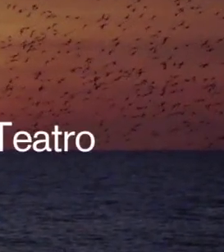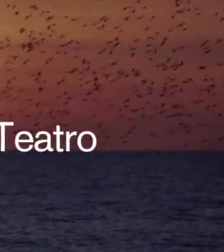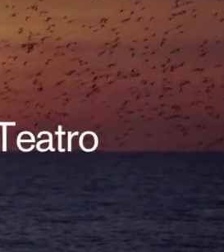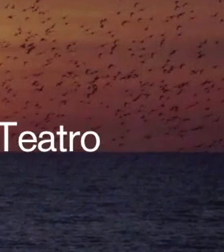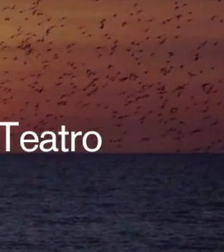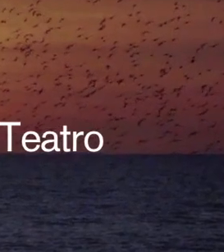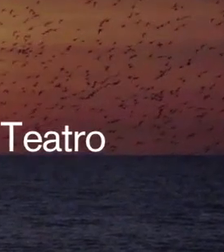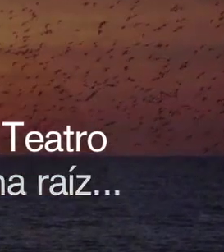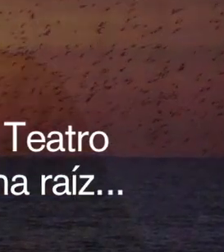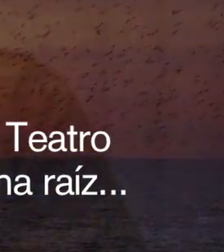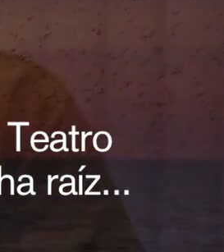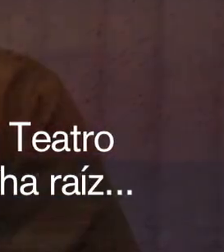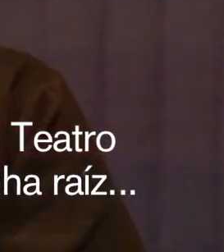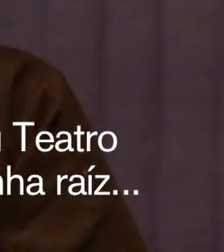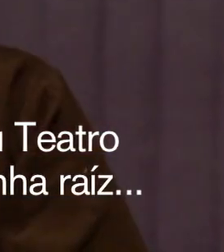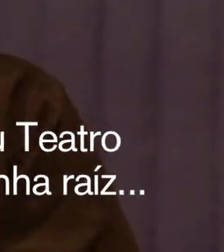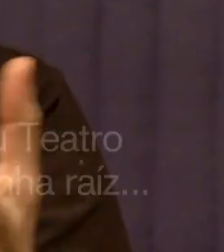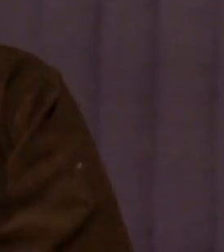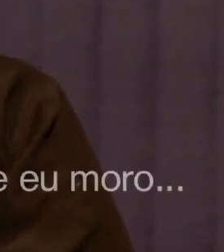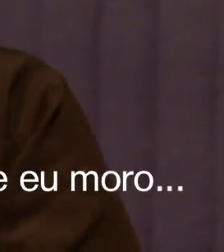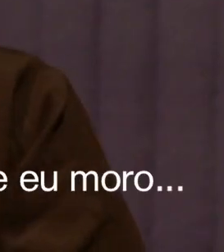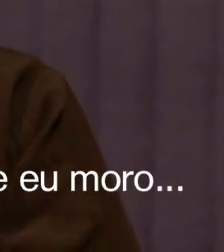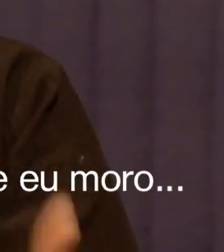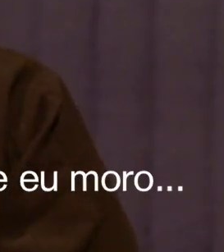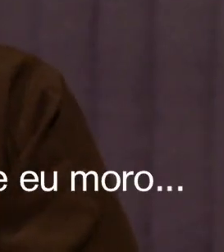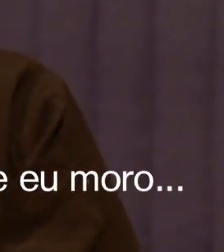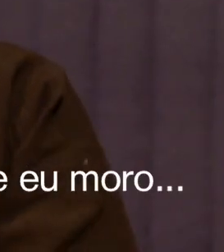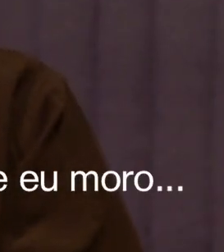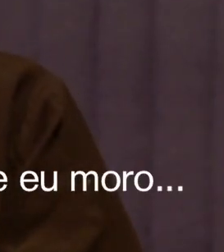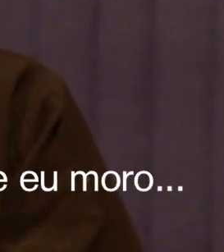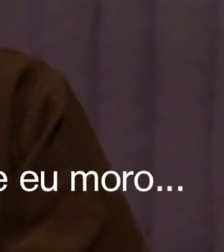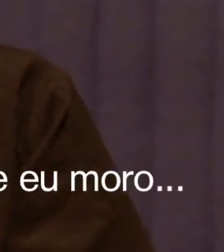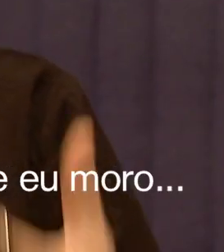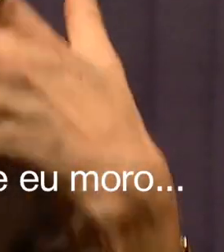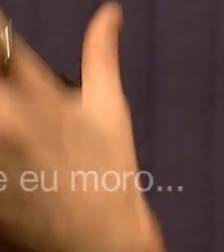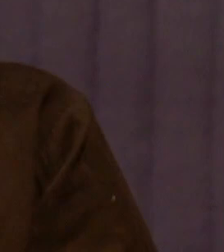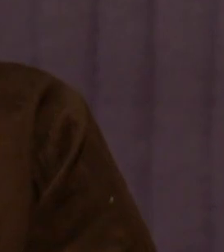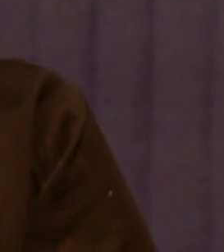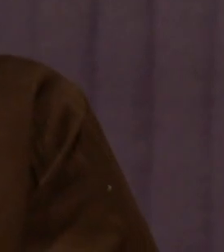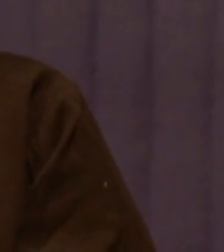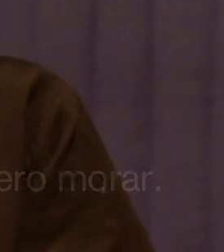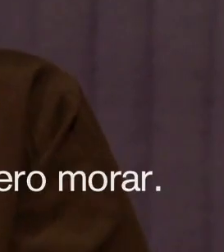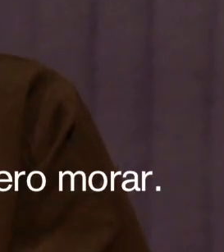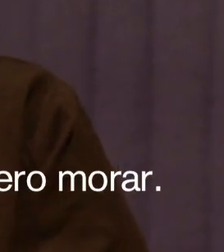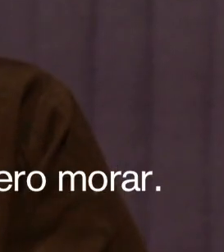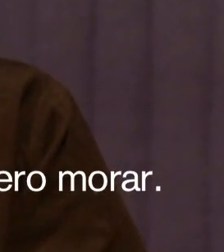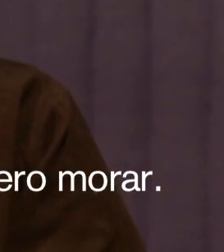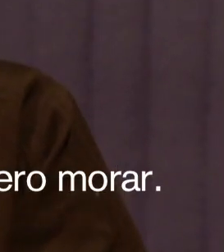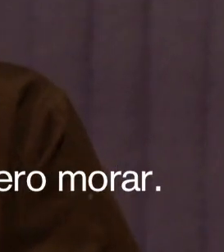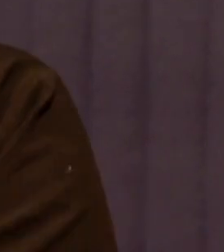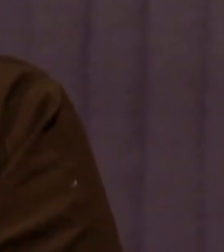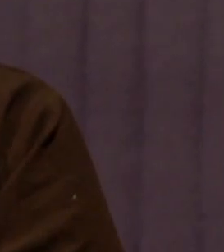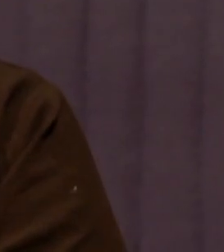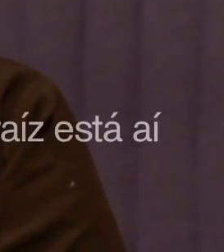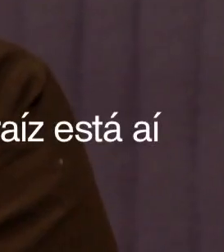O meu teatro é a minha raiz. É o lugar onde eu moro. Onde moro é onde quero morar.